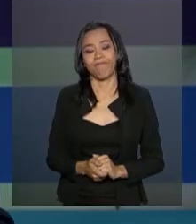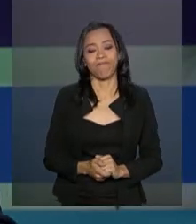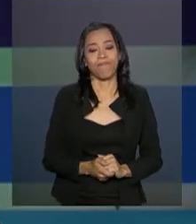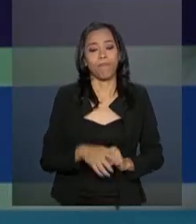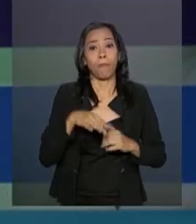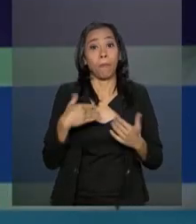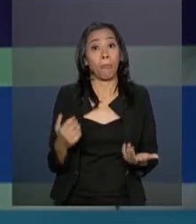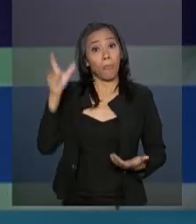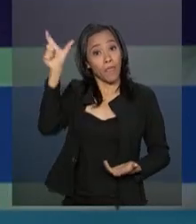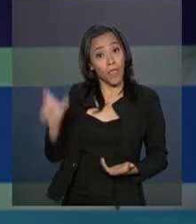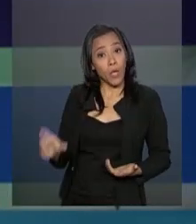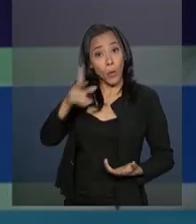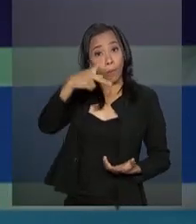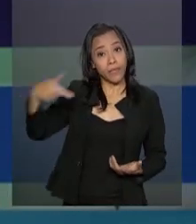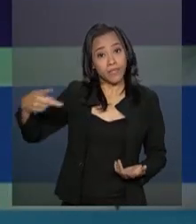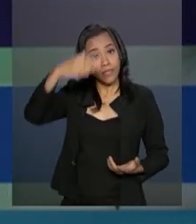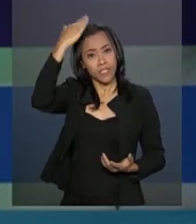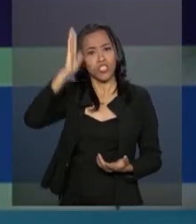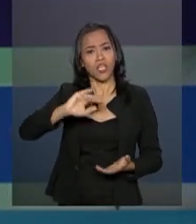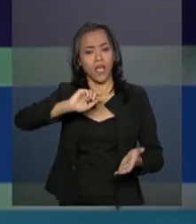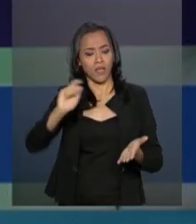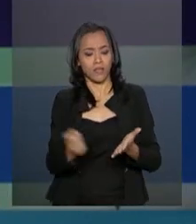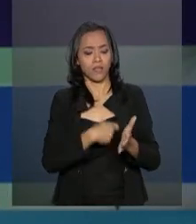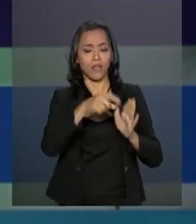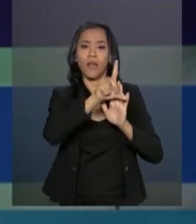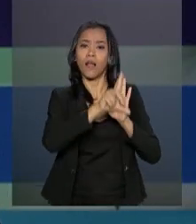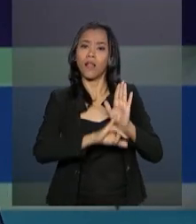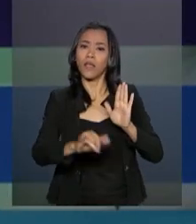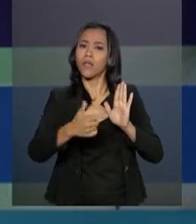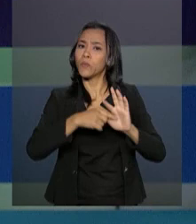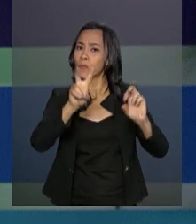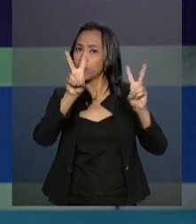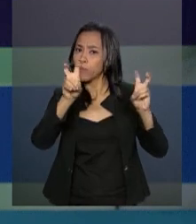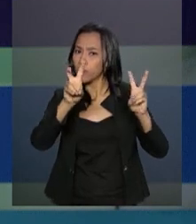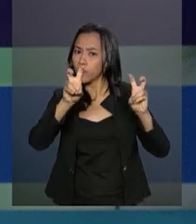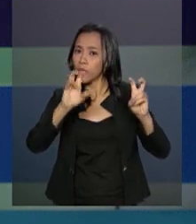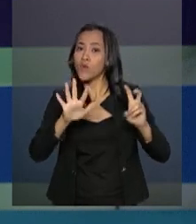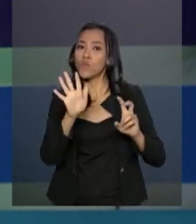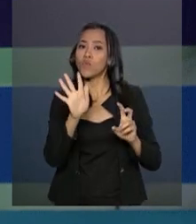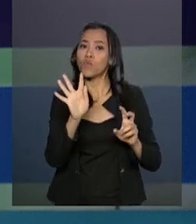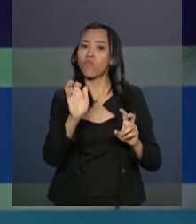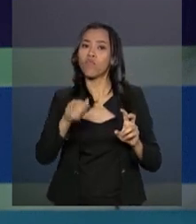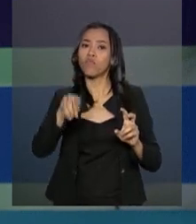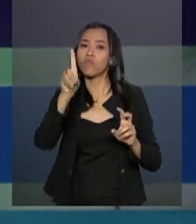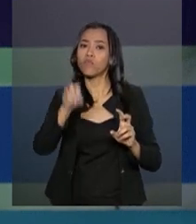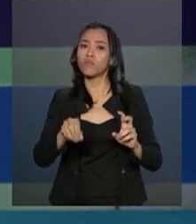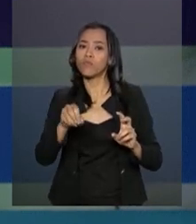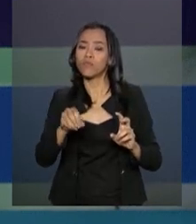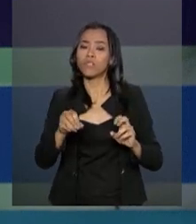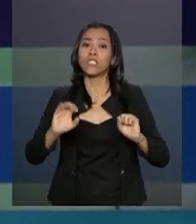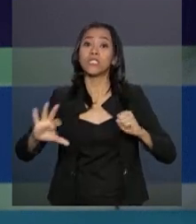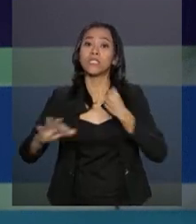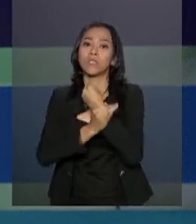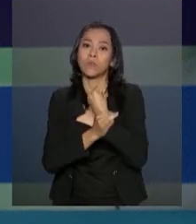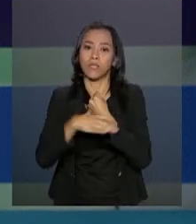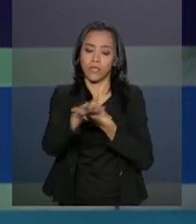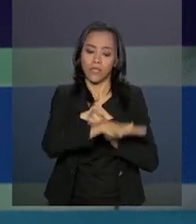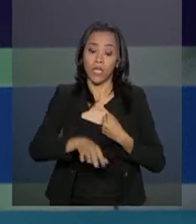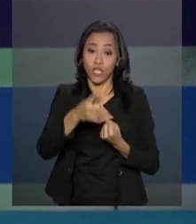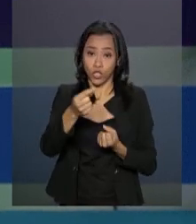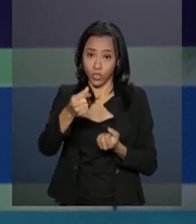O presidente Michel Temer sancionou a lei que trata do Fundo Nacional de Segurança Pública. Com isso, parte dos recursos